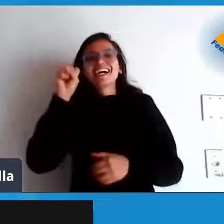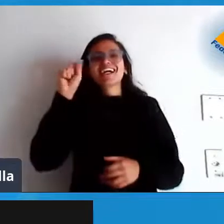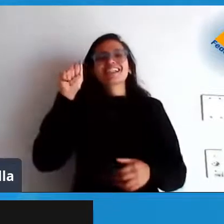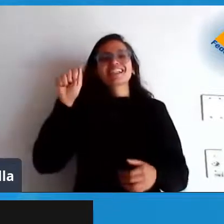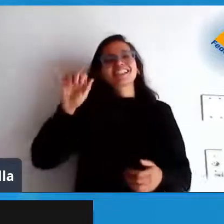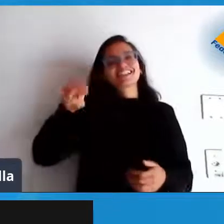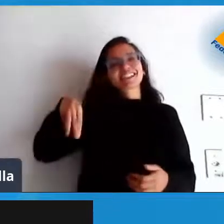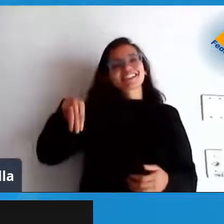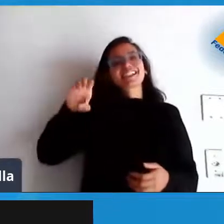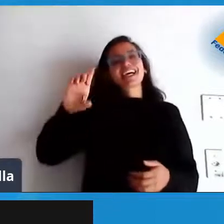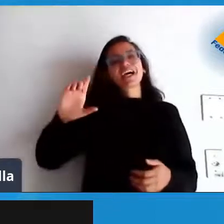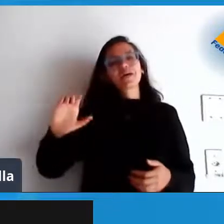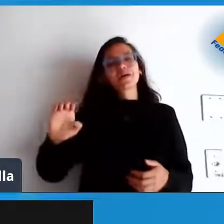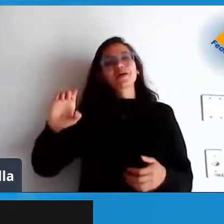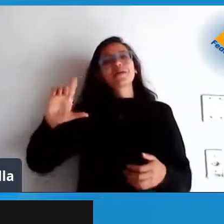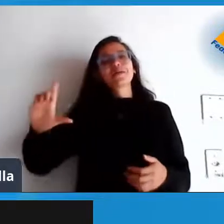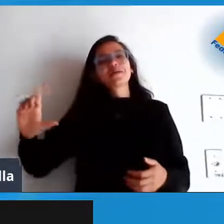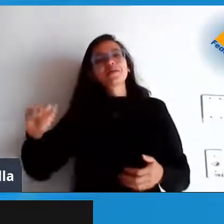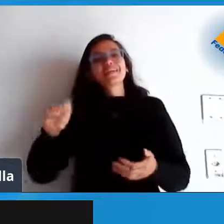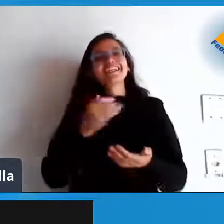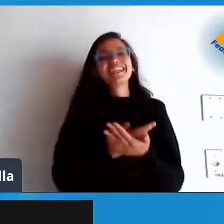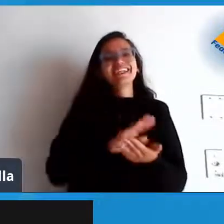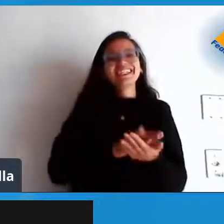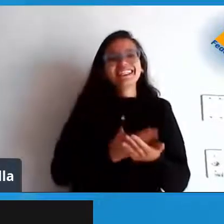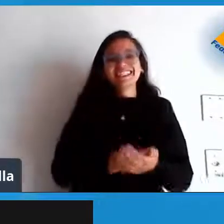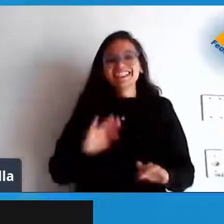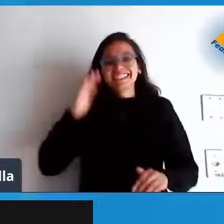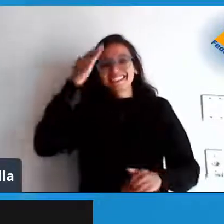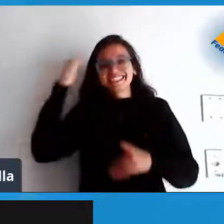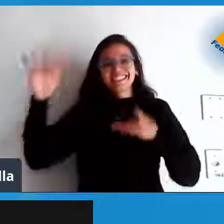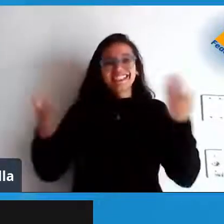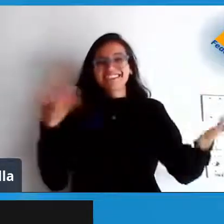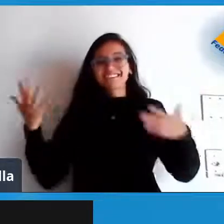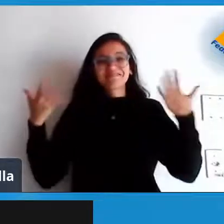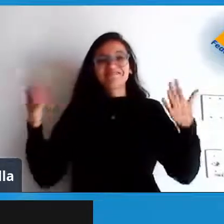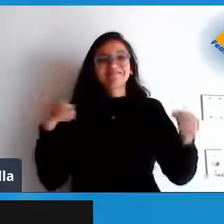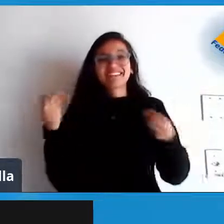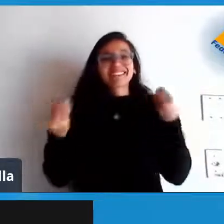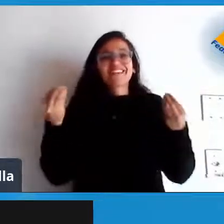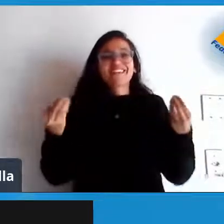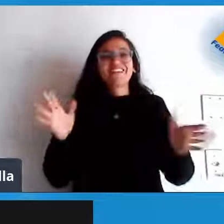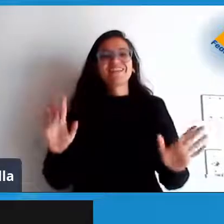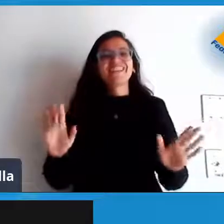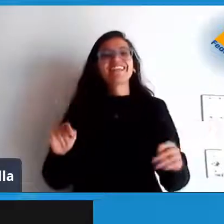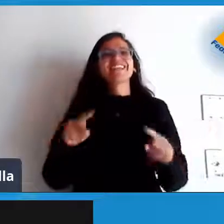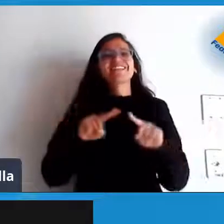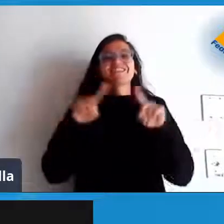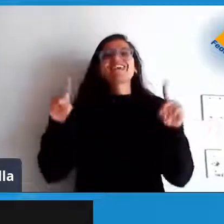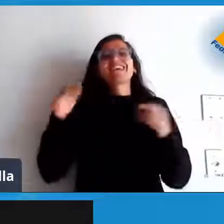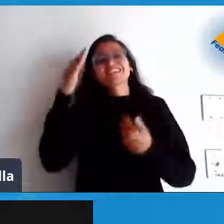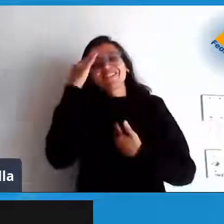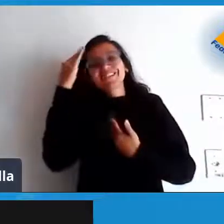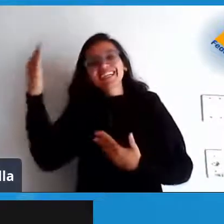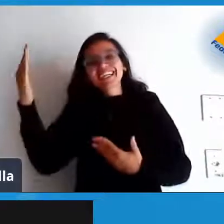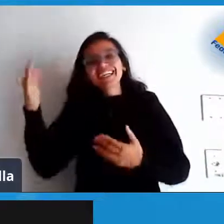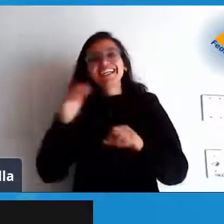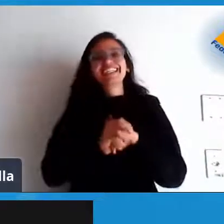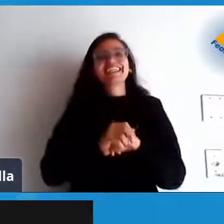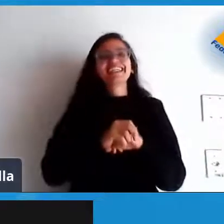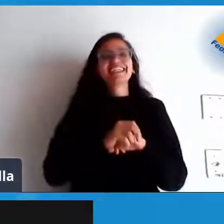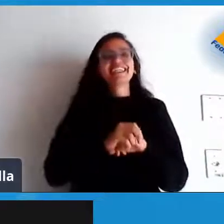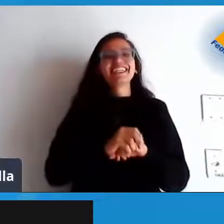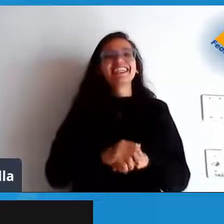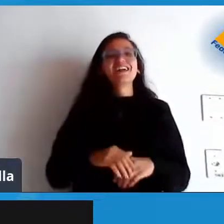fantástica fantástica não sei como seria fantástico três vezes você faria fantástico três mas foi massa na Bahia diz foi massa